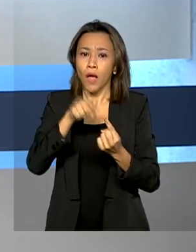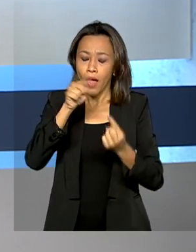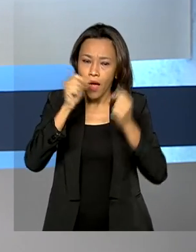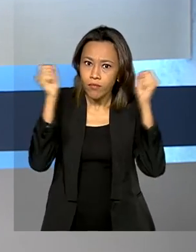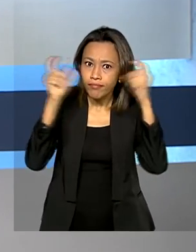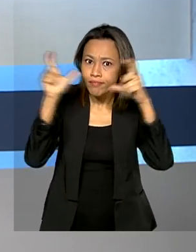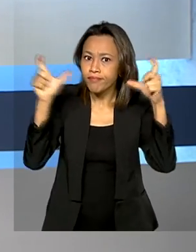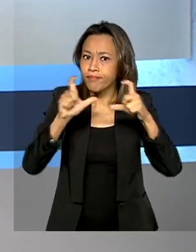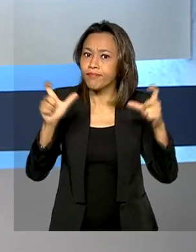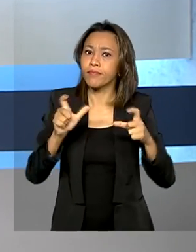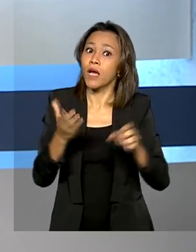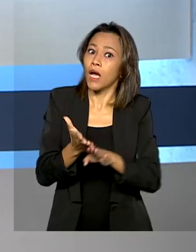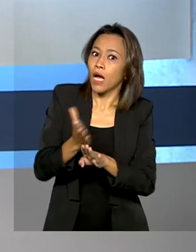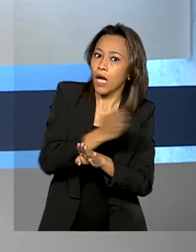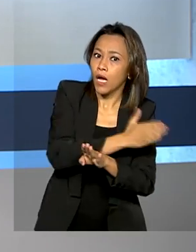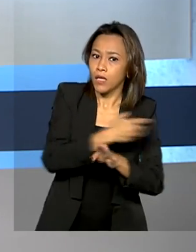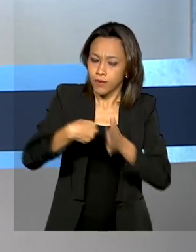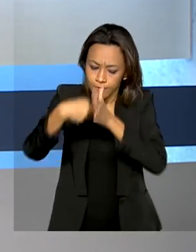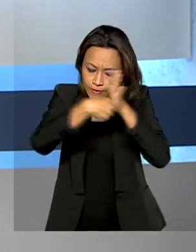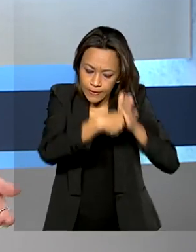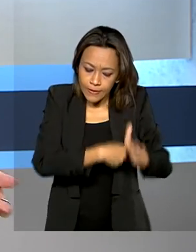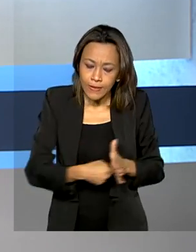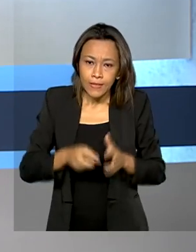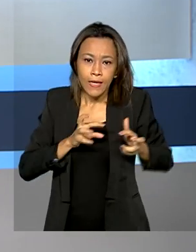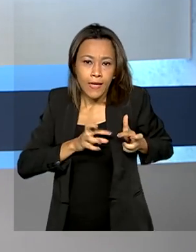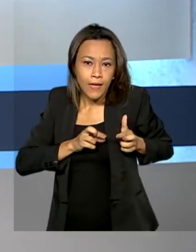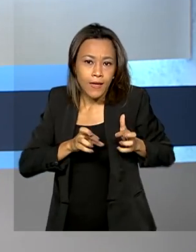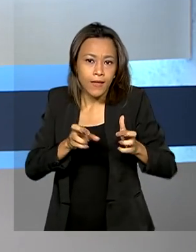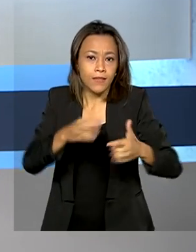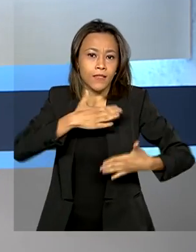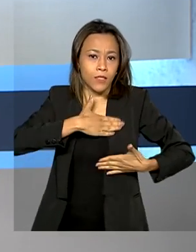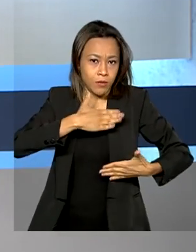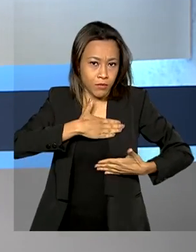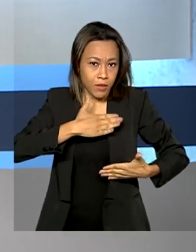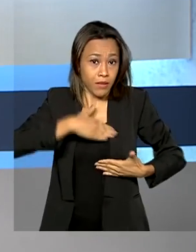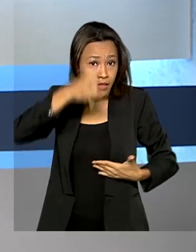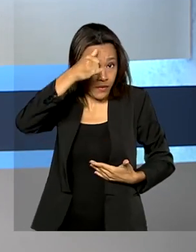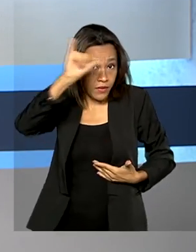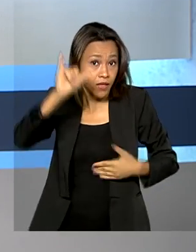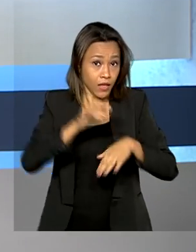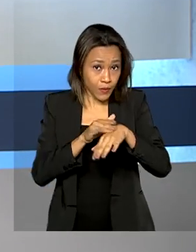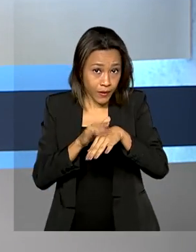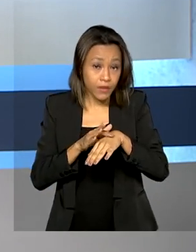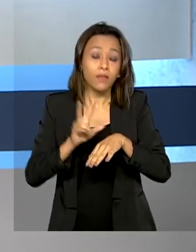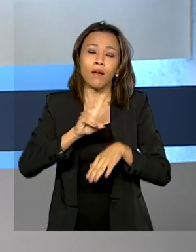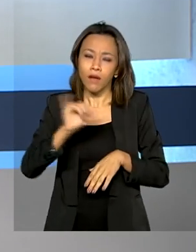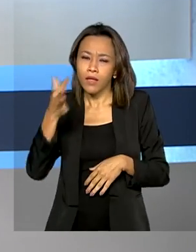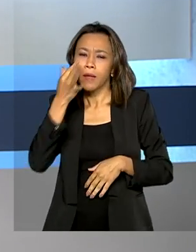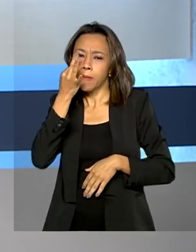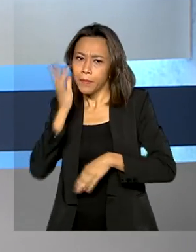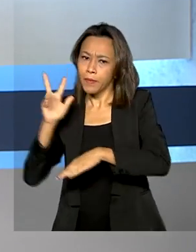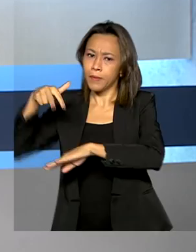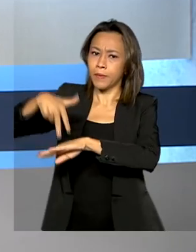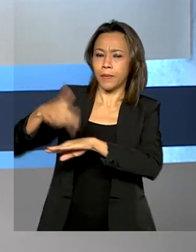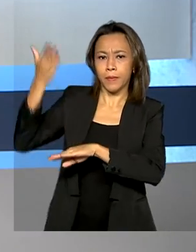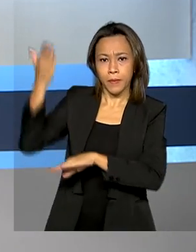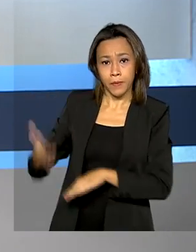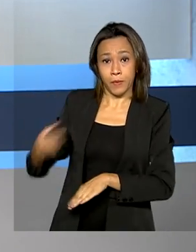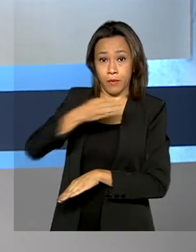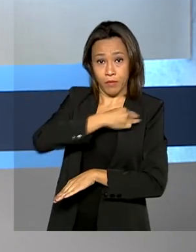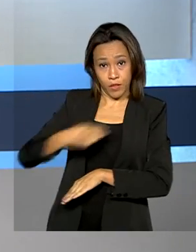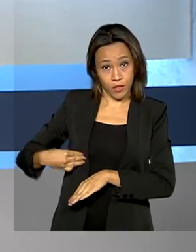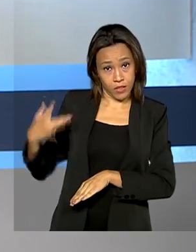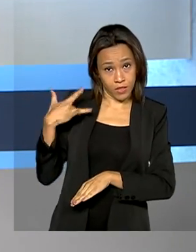do diagnóstico precoce do câncer de mama e também a prevenção da doença. A cerimônia terá a presença do ministro da Saúde, Eduardo